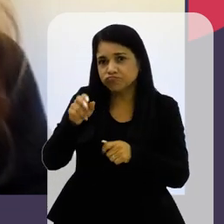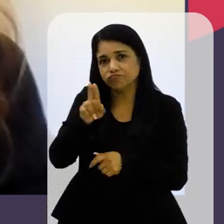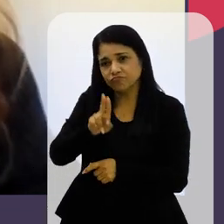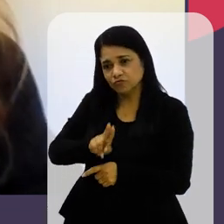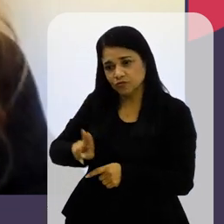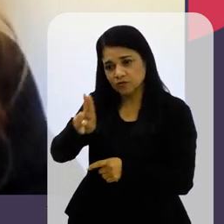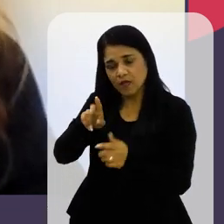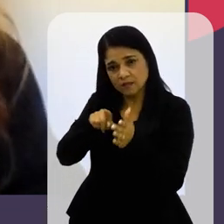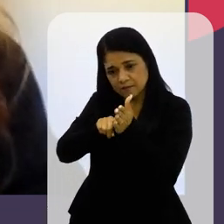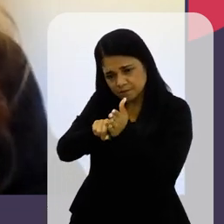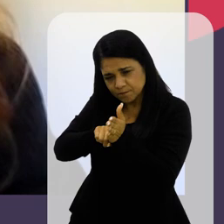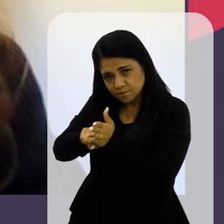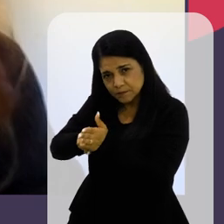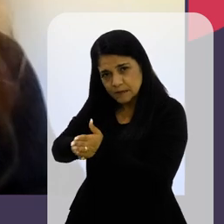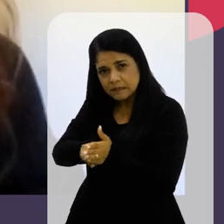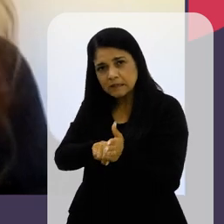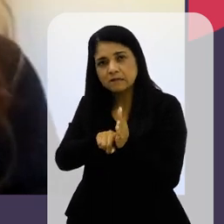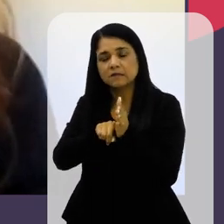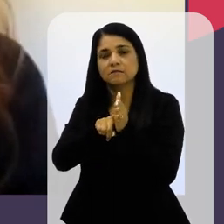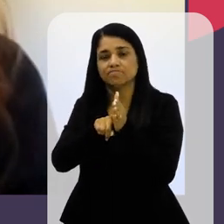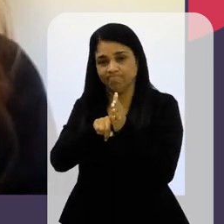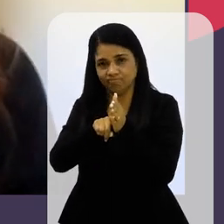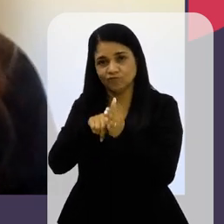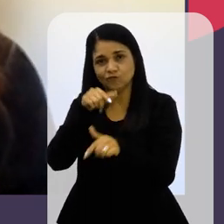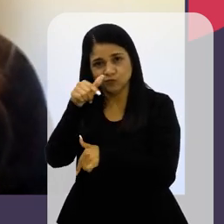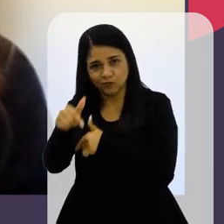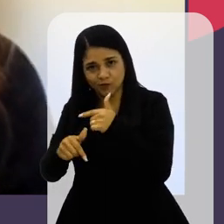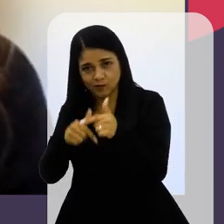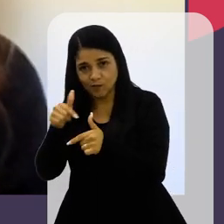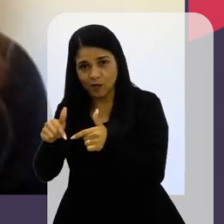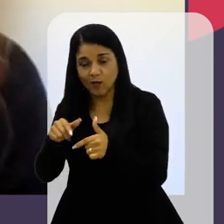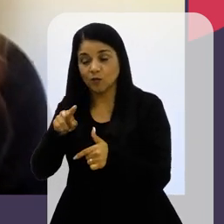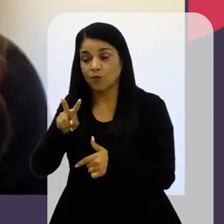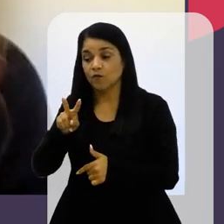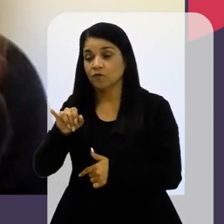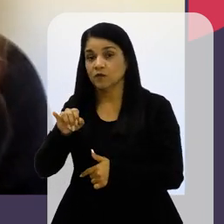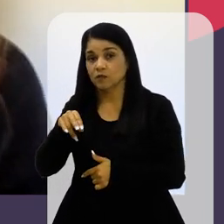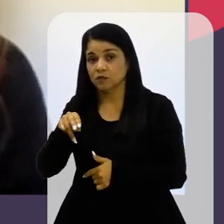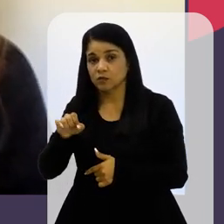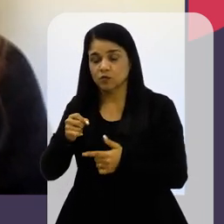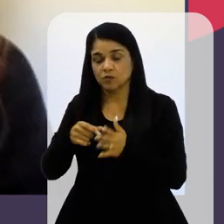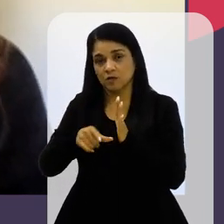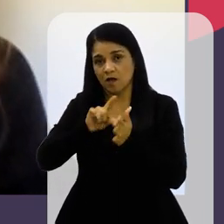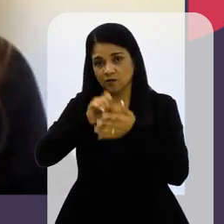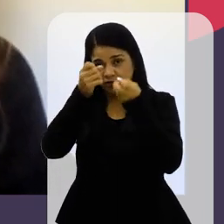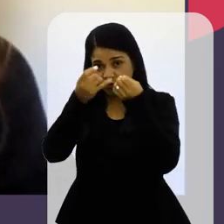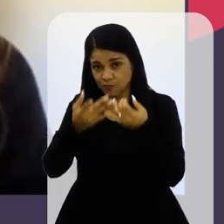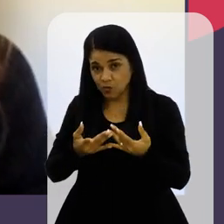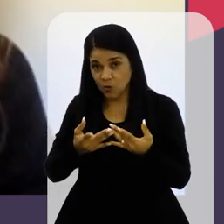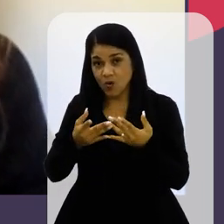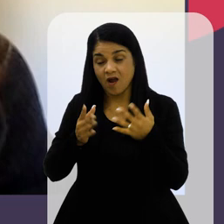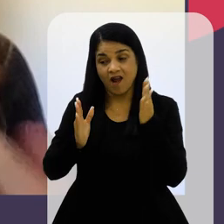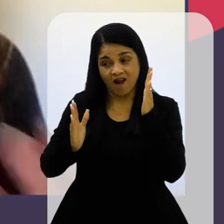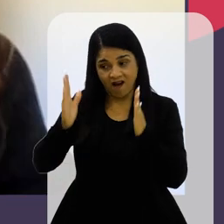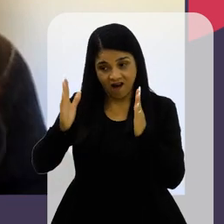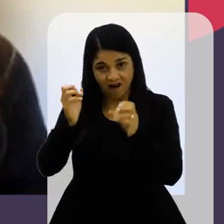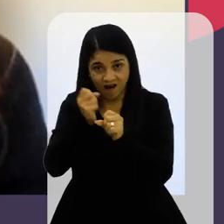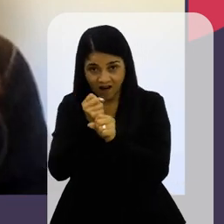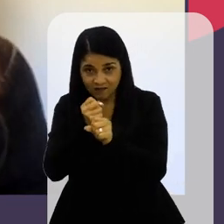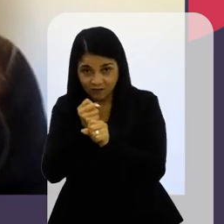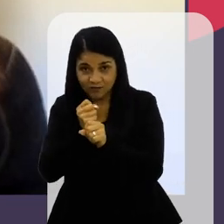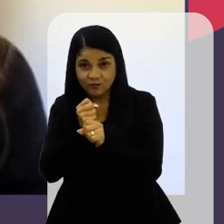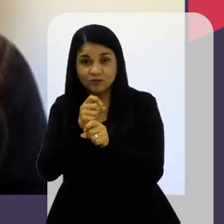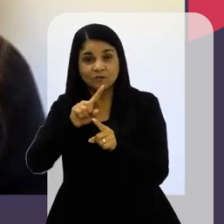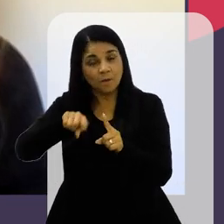Suficiente Para que desse Robustez Para o nosso Trabalho Como o Vinícius Mencionou Não só A quantidade